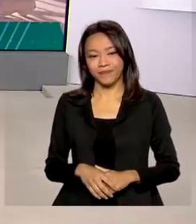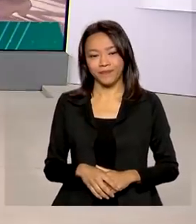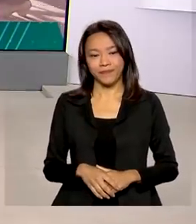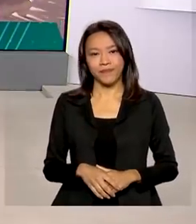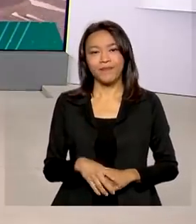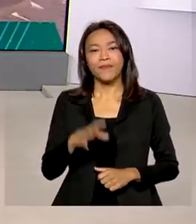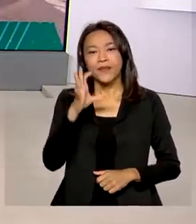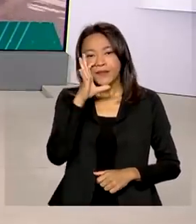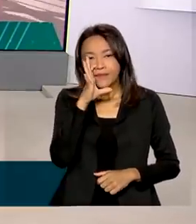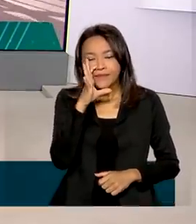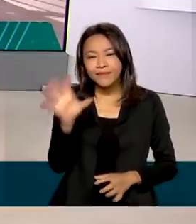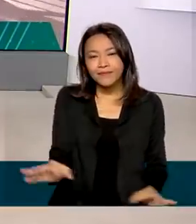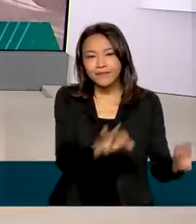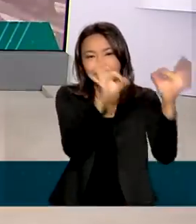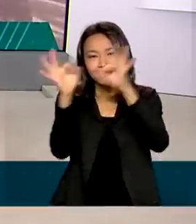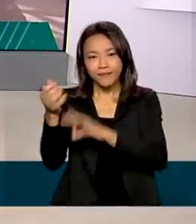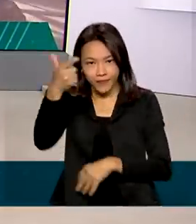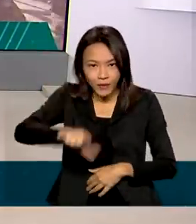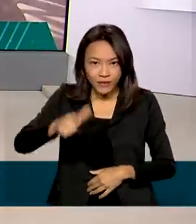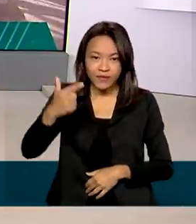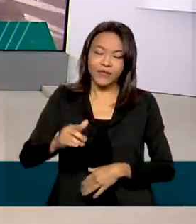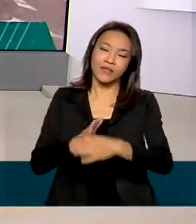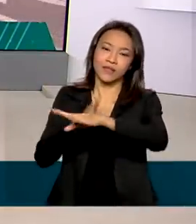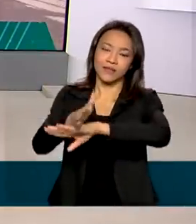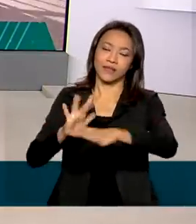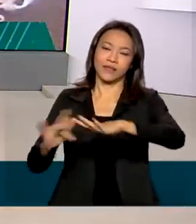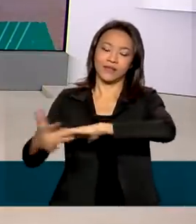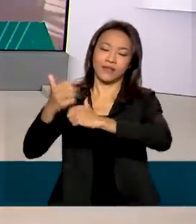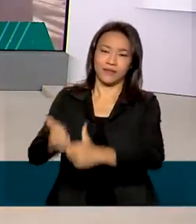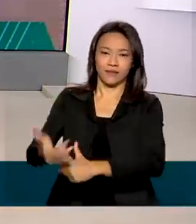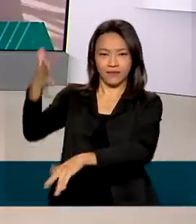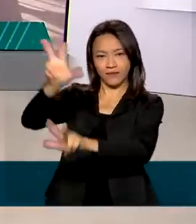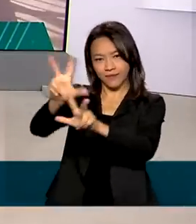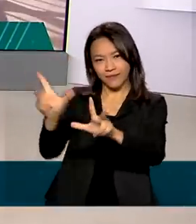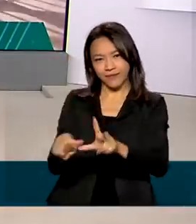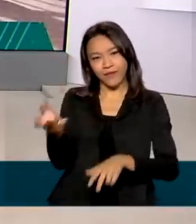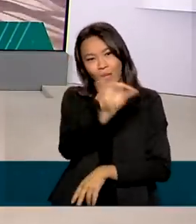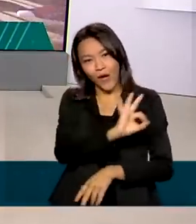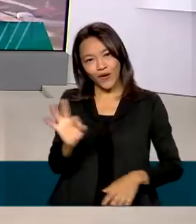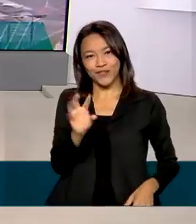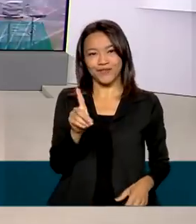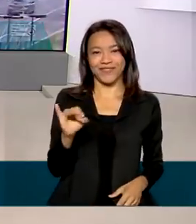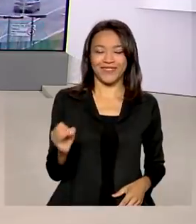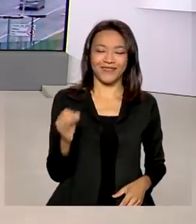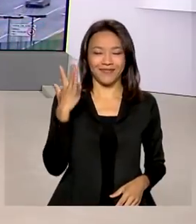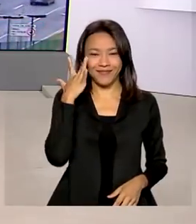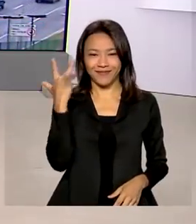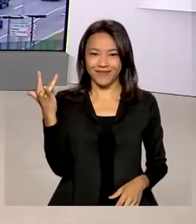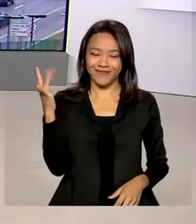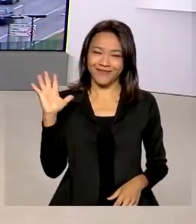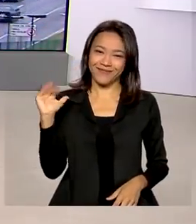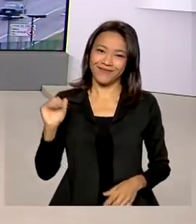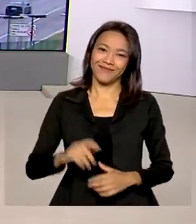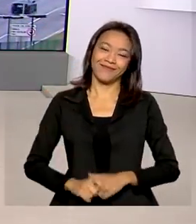Para rever as reportagens de hoje, acesse as redes sociais da TV Brasil. Para você, um ótimo dia e até amanhã.